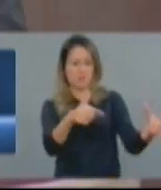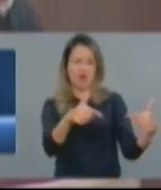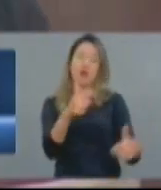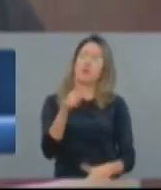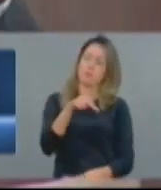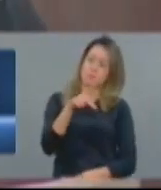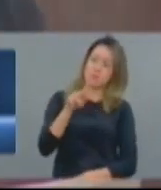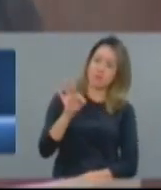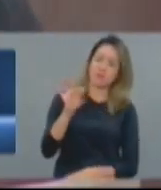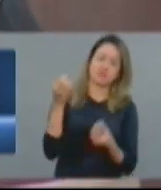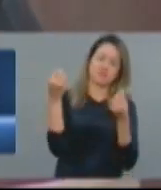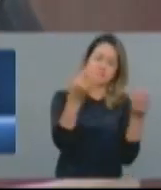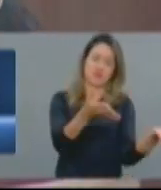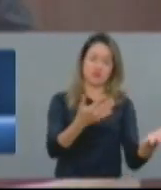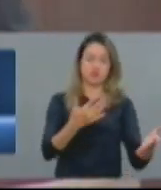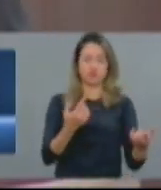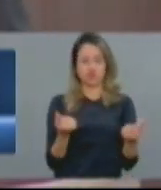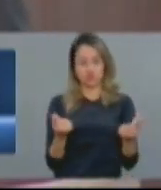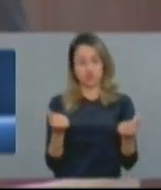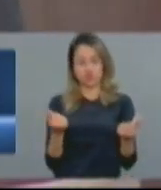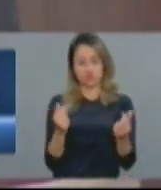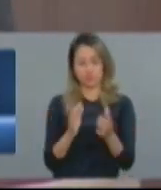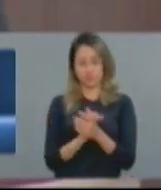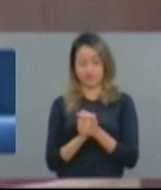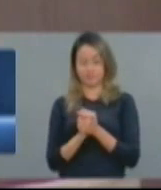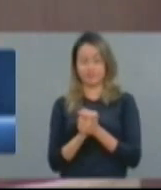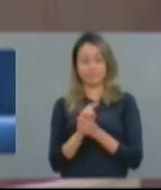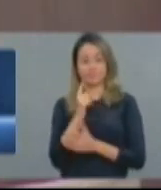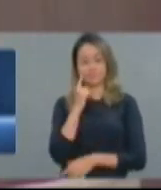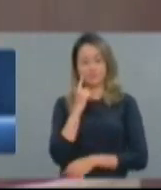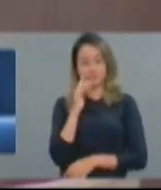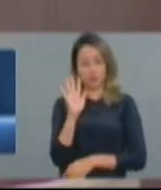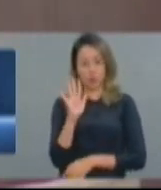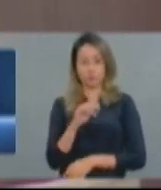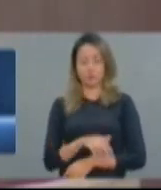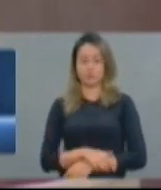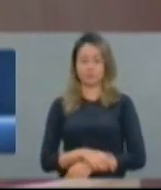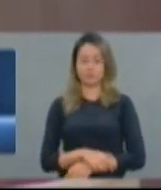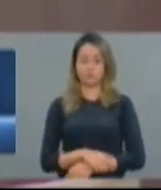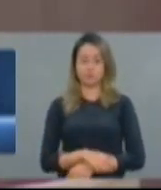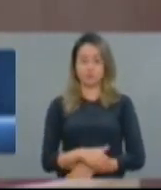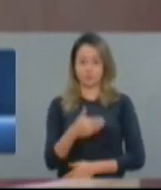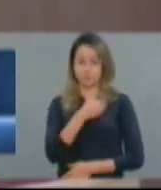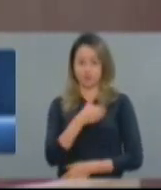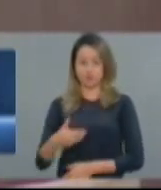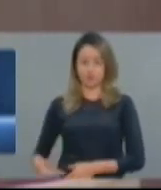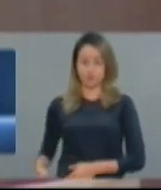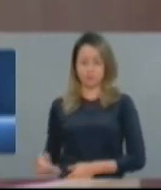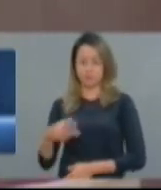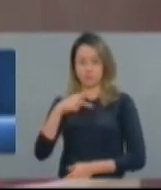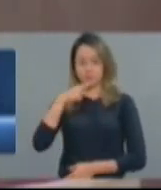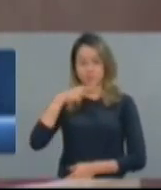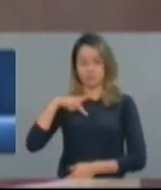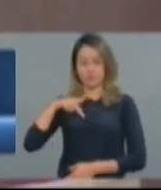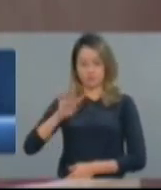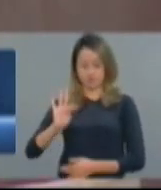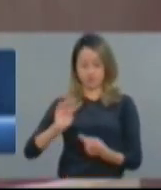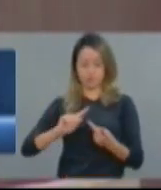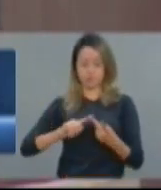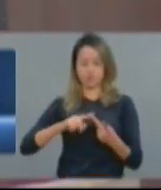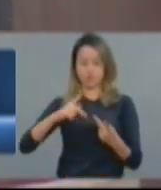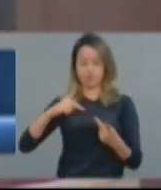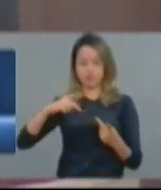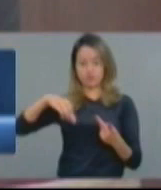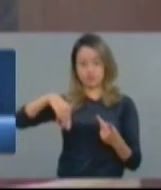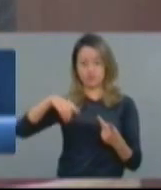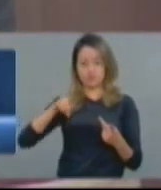esse é do Ministério do Trabalho e Emprego com base no CAGED. Os governos do PT com o PMDB, com o PDT,